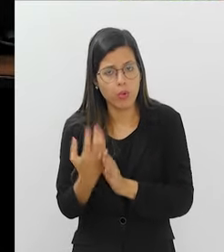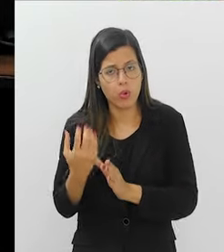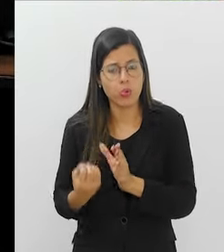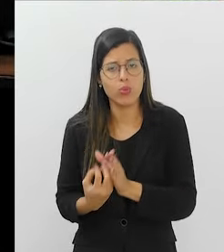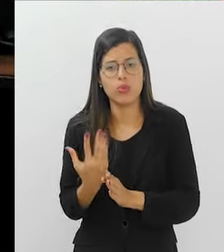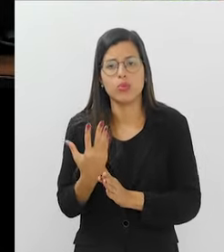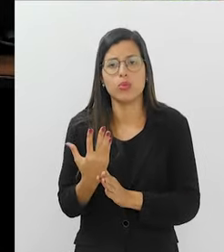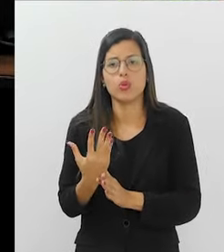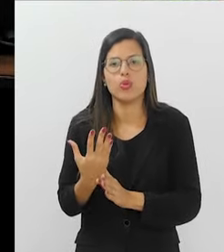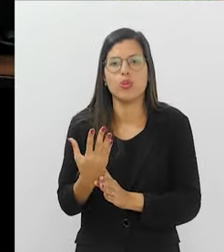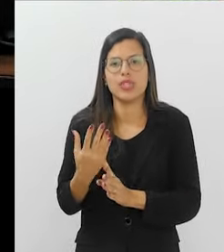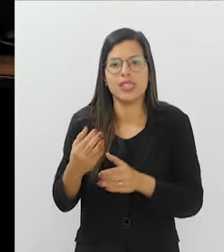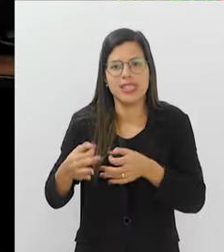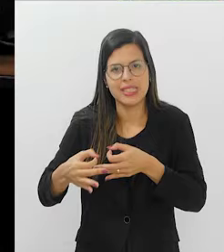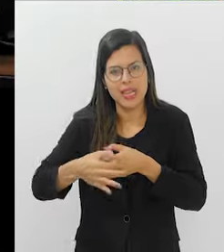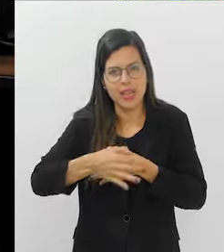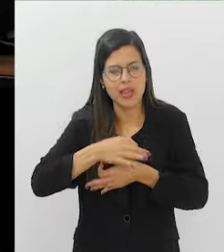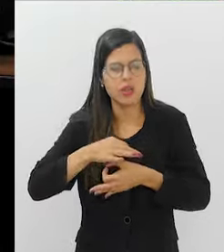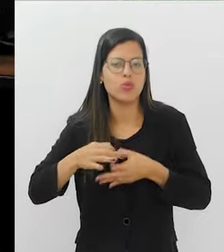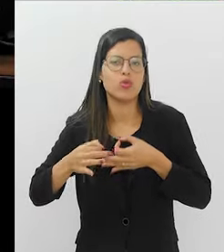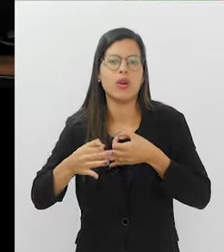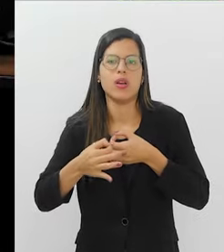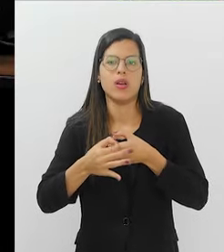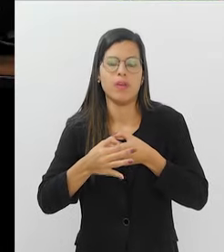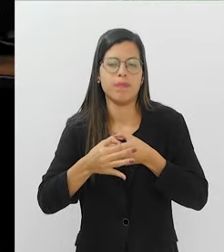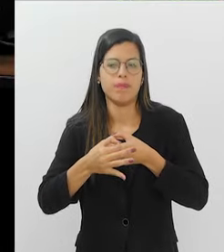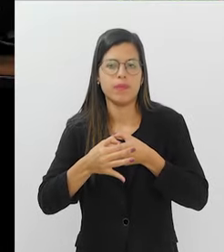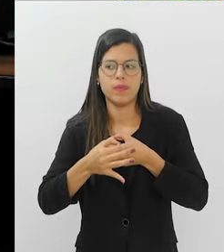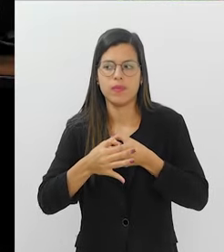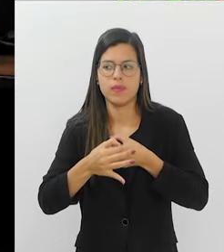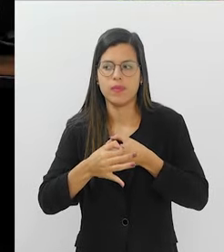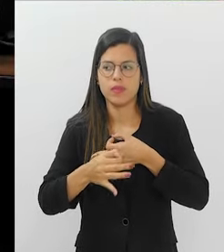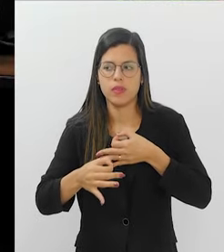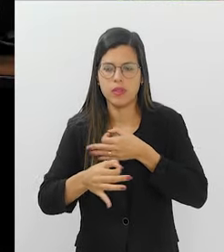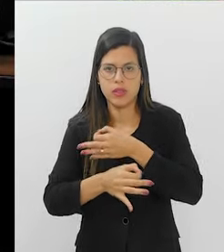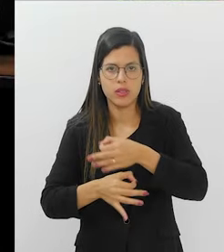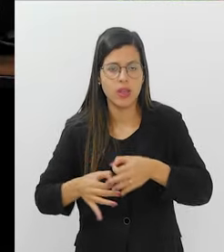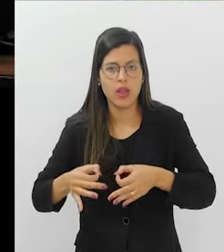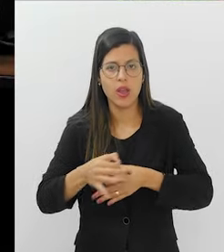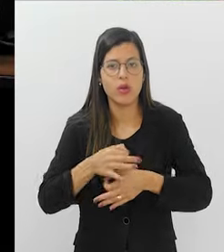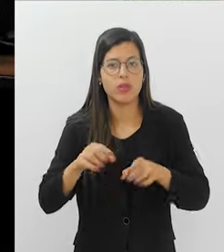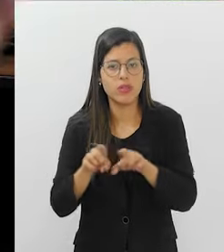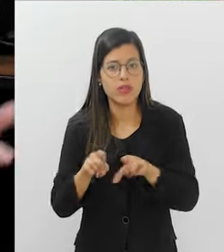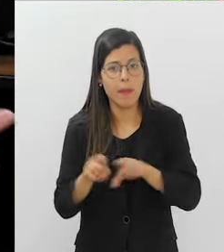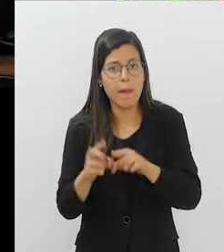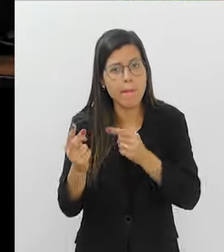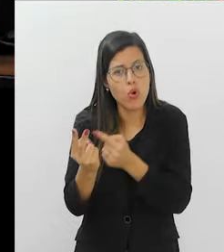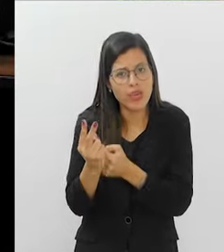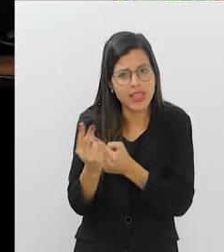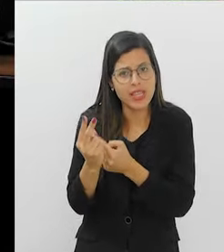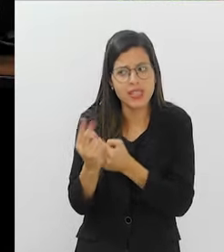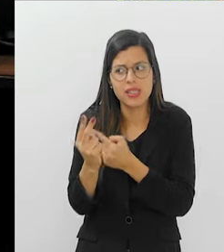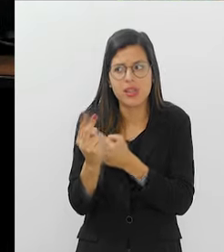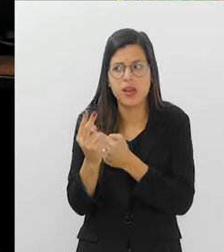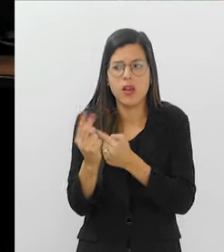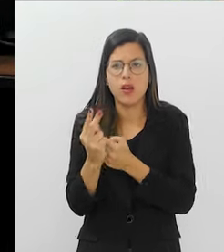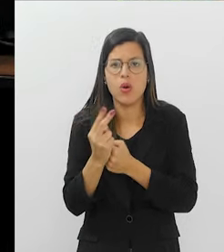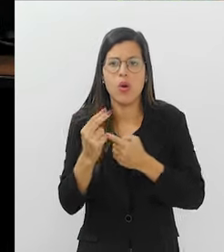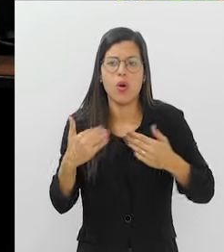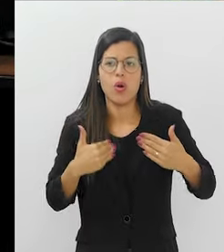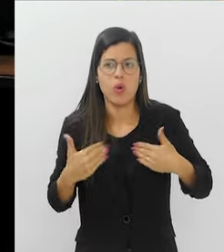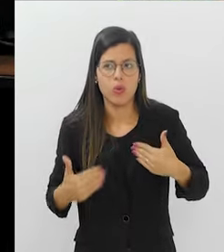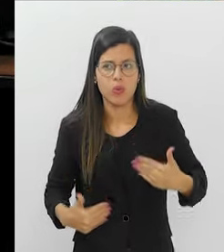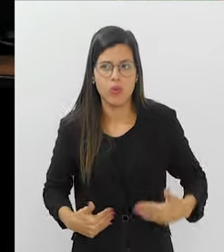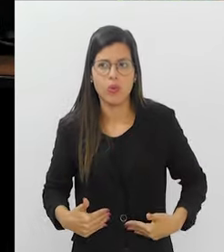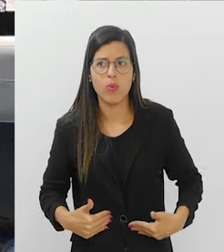grande produtor de células, de imunidade, né? Então,